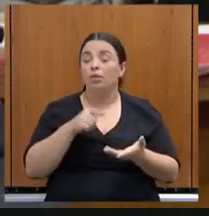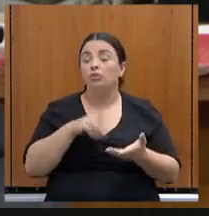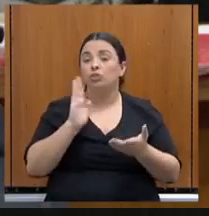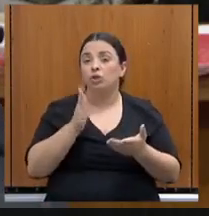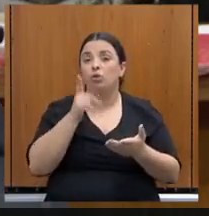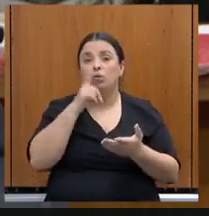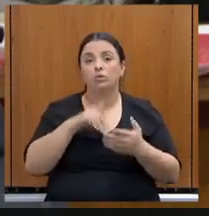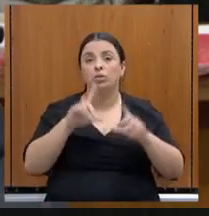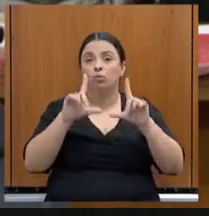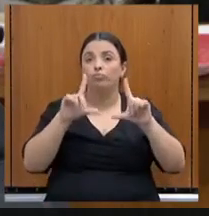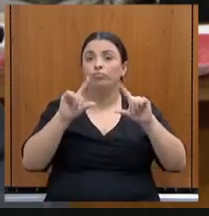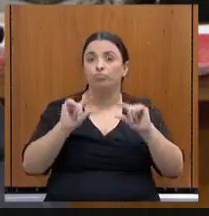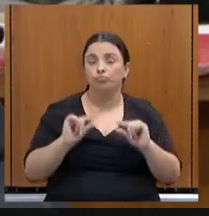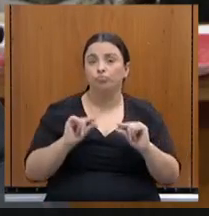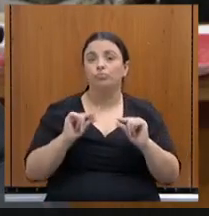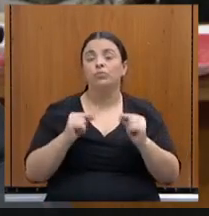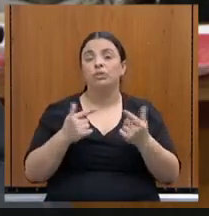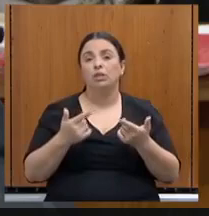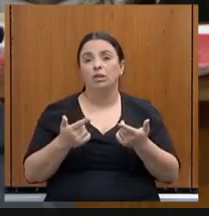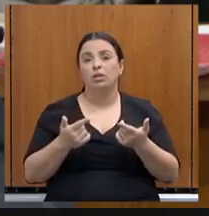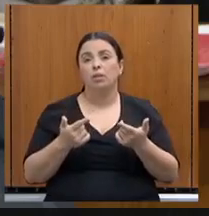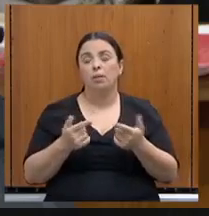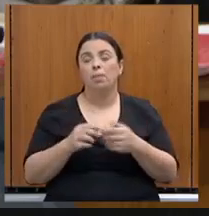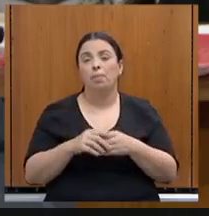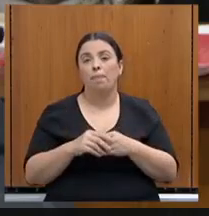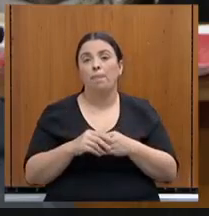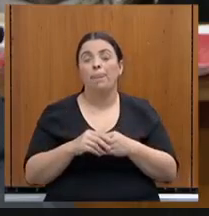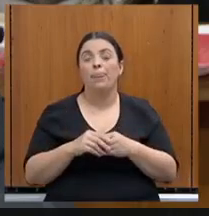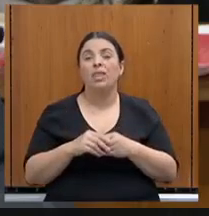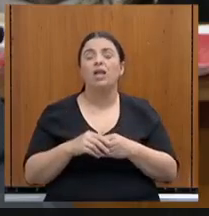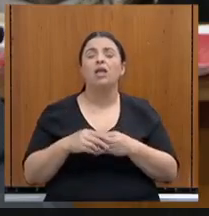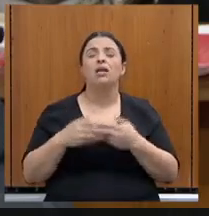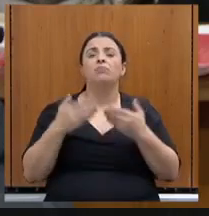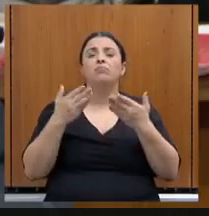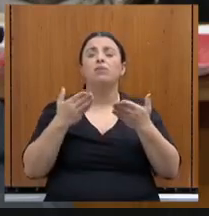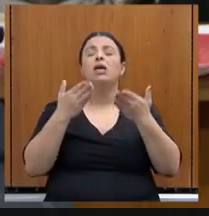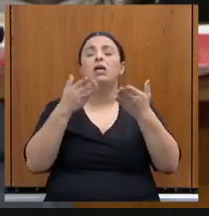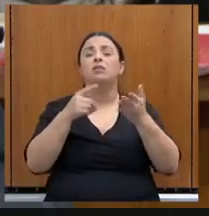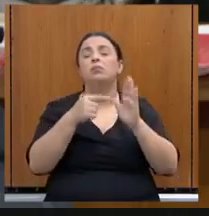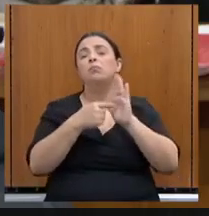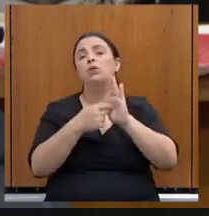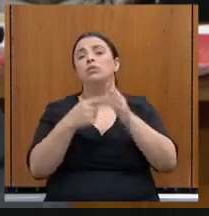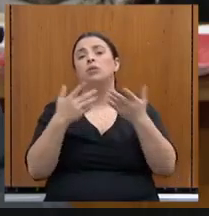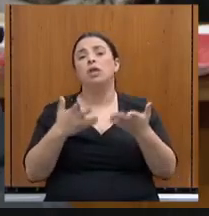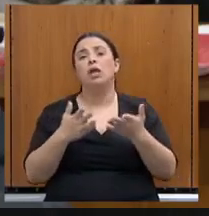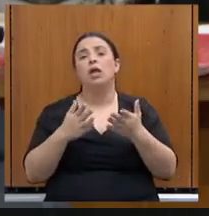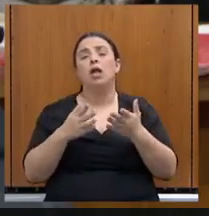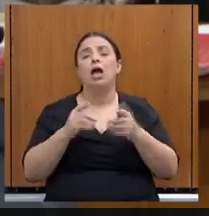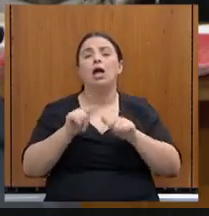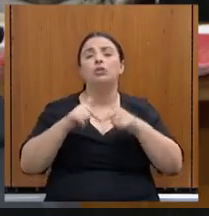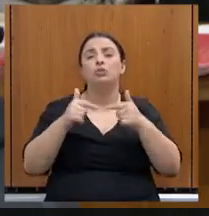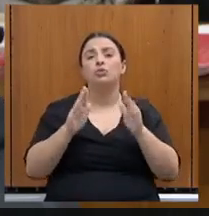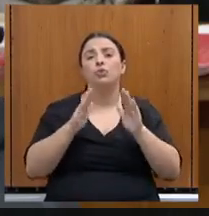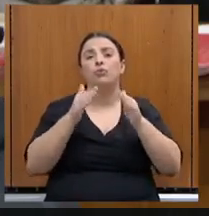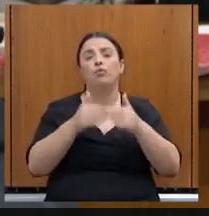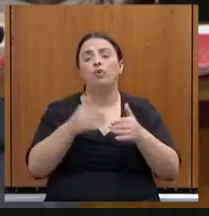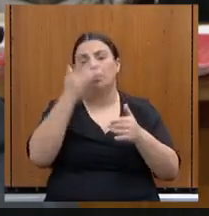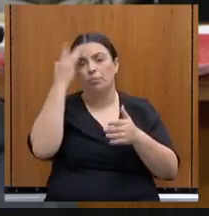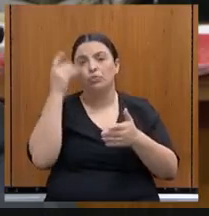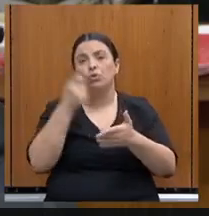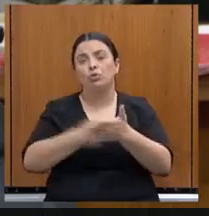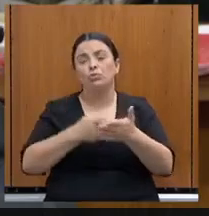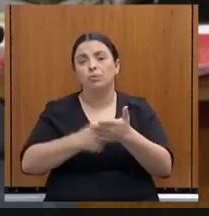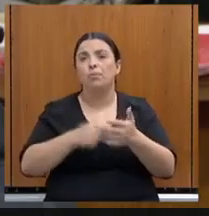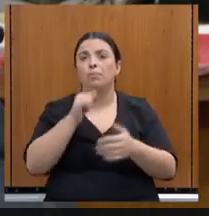obrigações acessórias. Aqui medidas com foco no contribuinte, que a gente ouve suspensão de prazos, o Simples